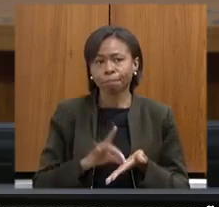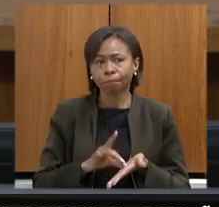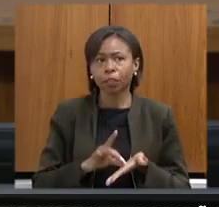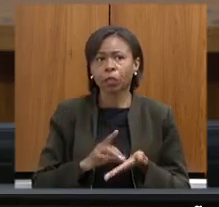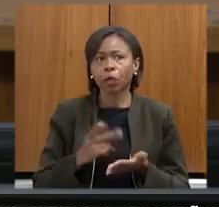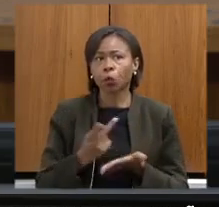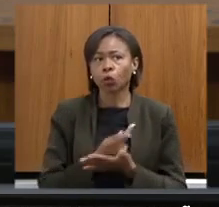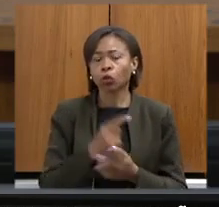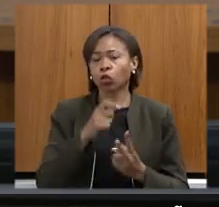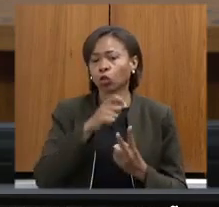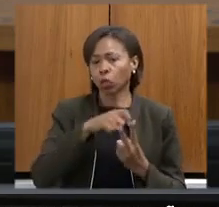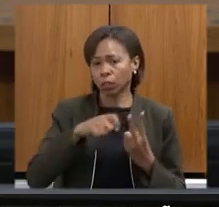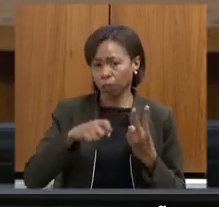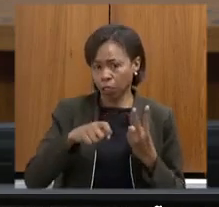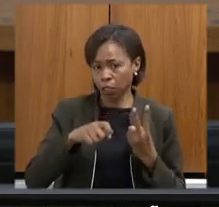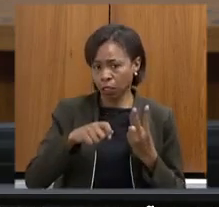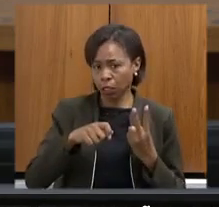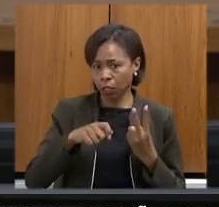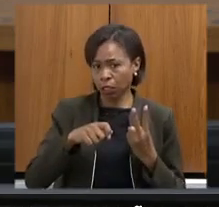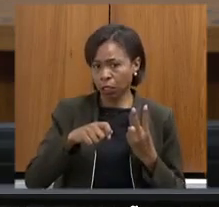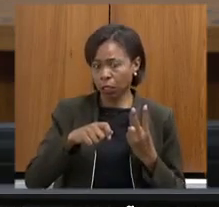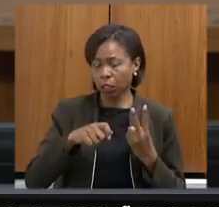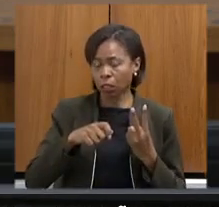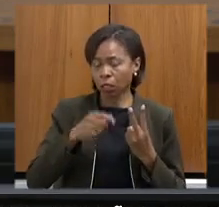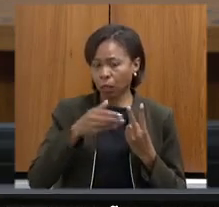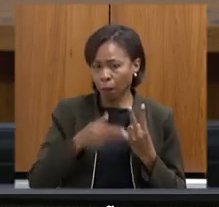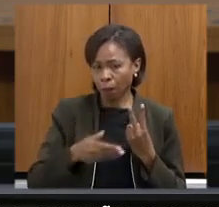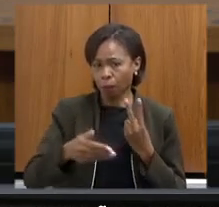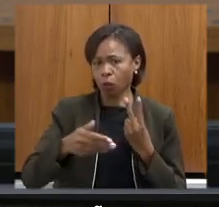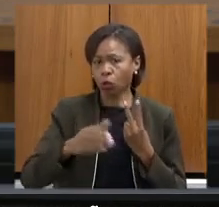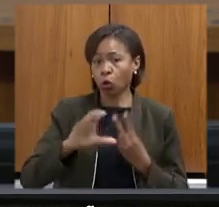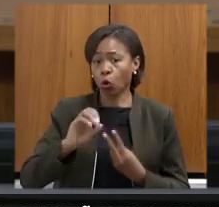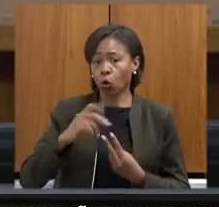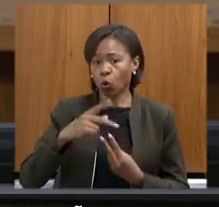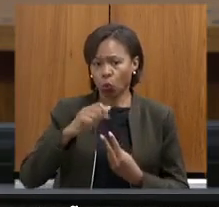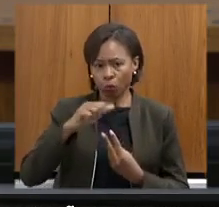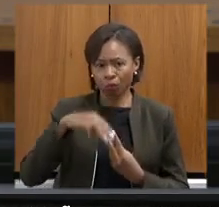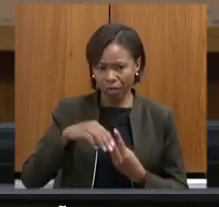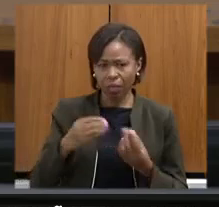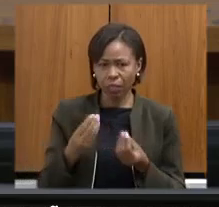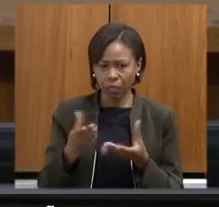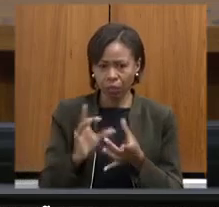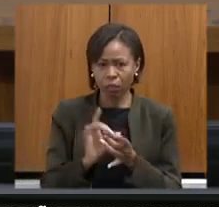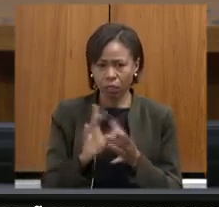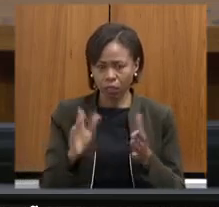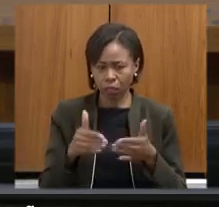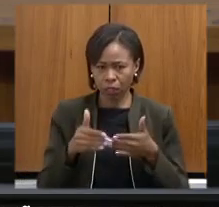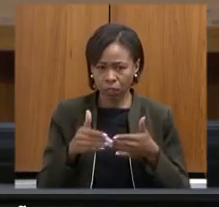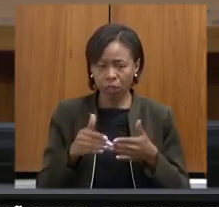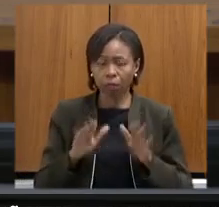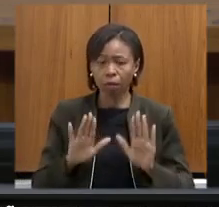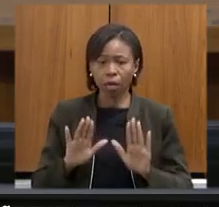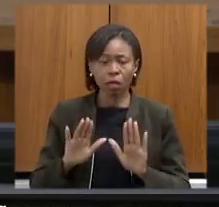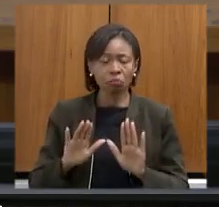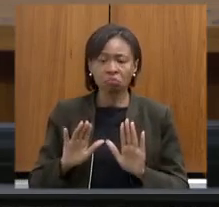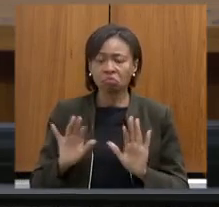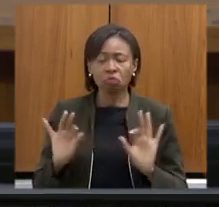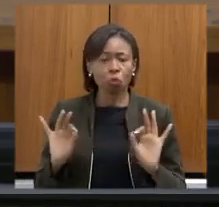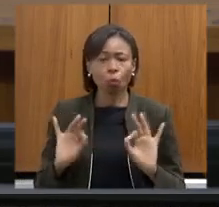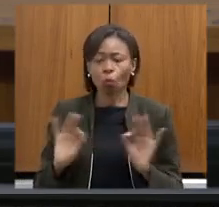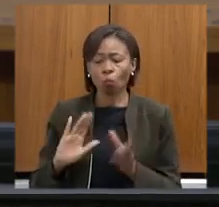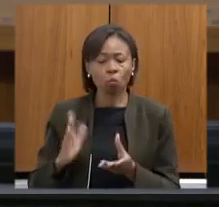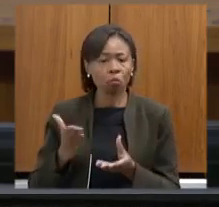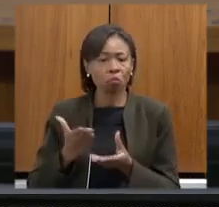concessão da licença pelo CUPAM nenhuma medida liminar foi concedida pelo judiciário